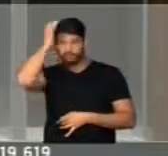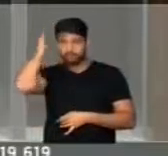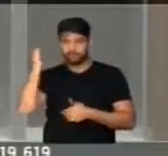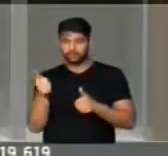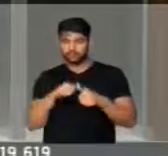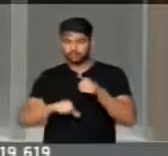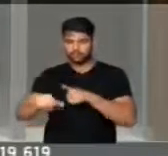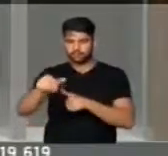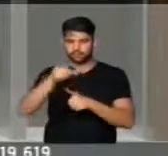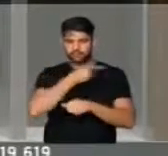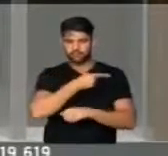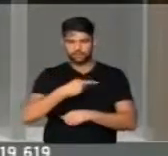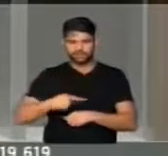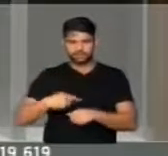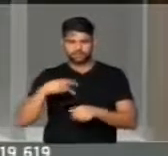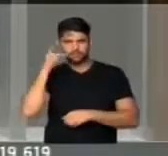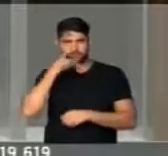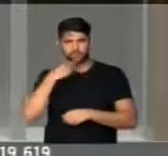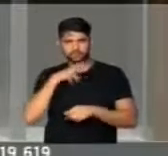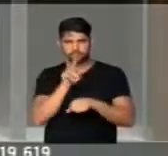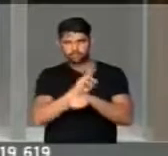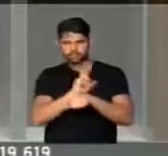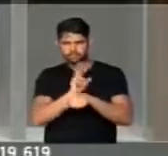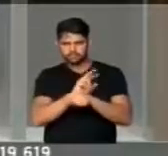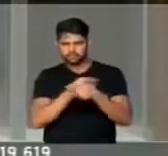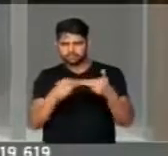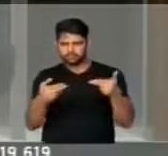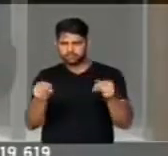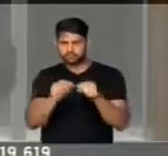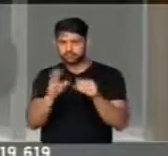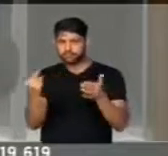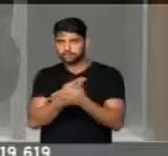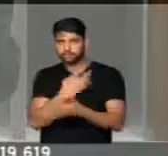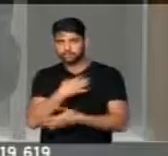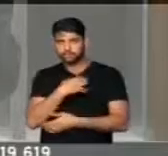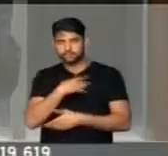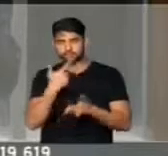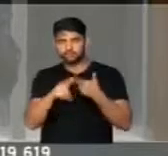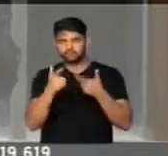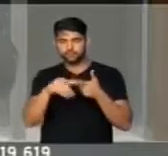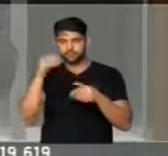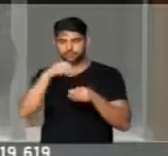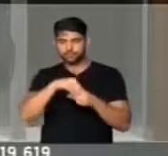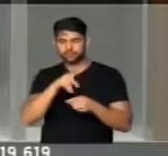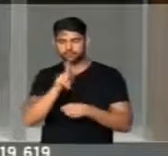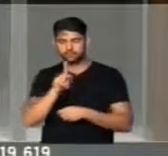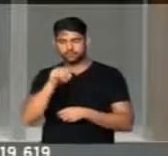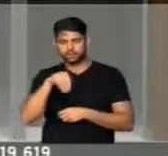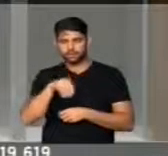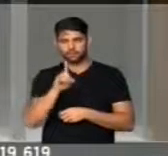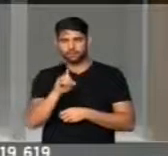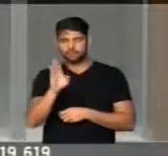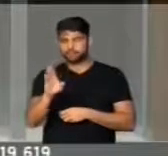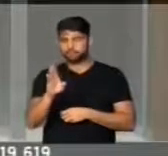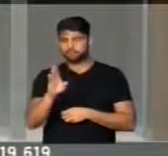presidente do partido para gerir essa situação de crise dentro do PMDB.